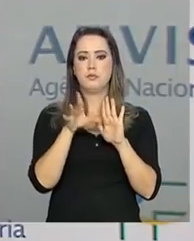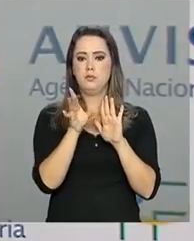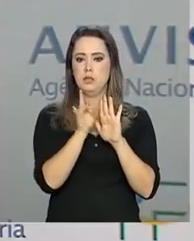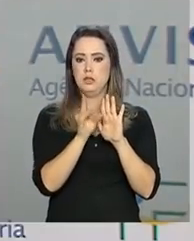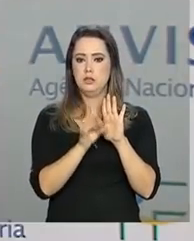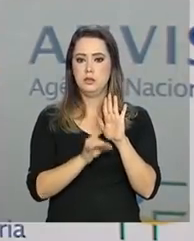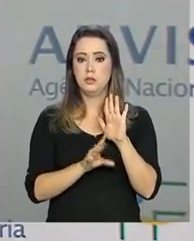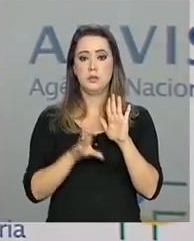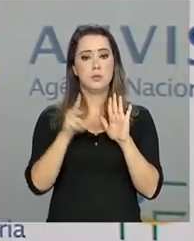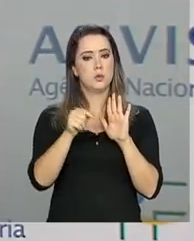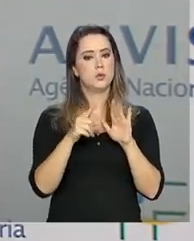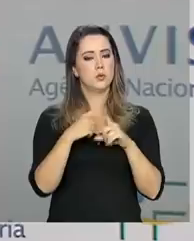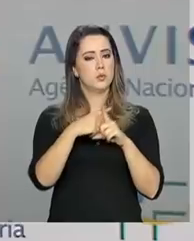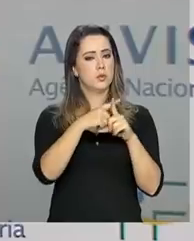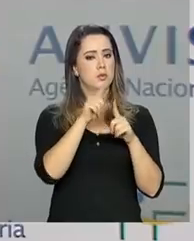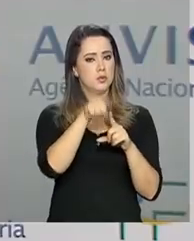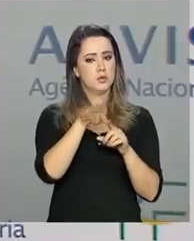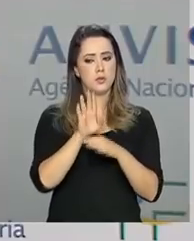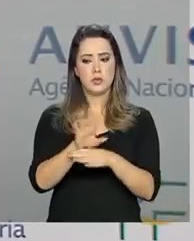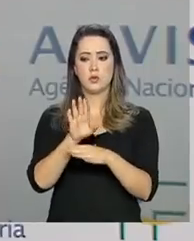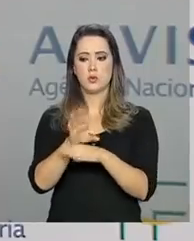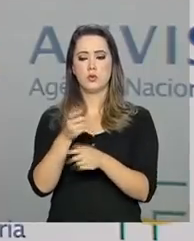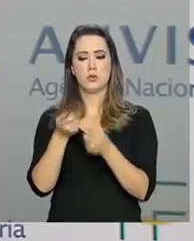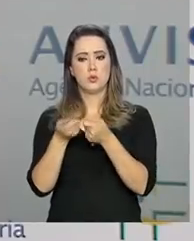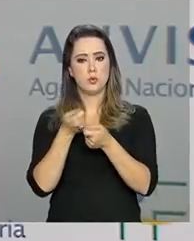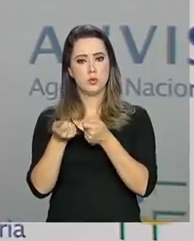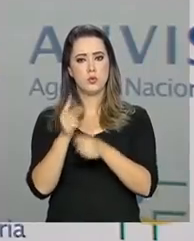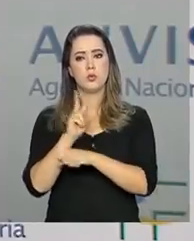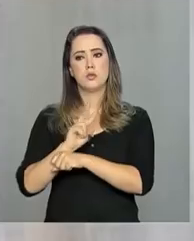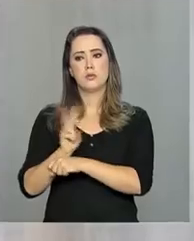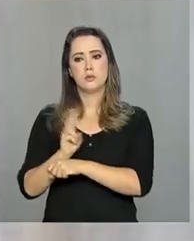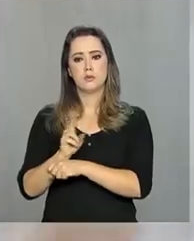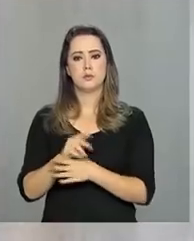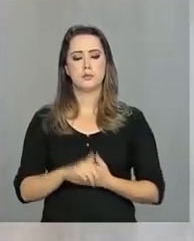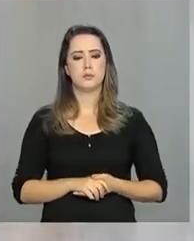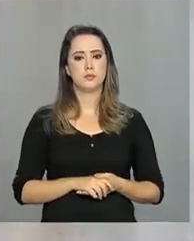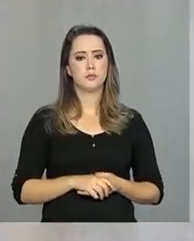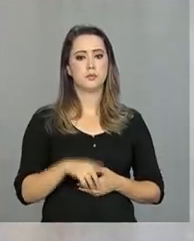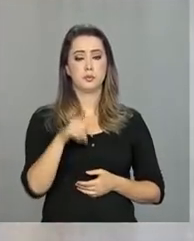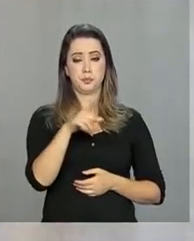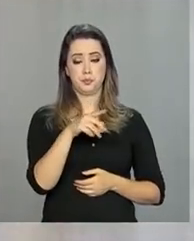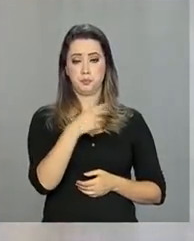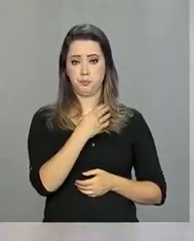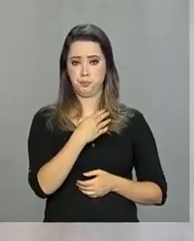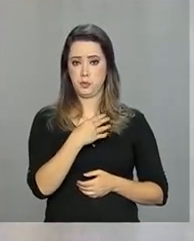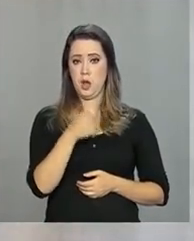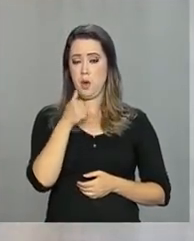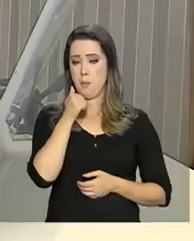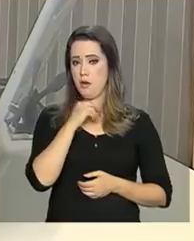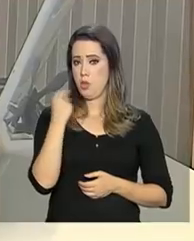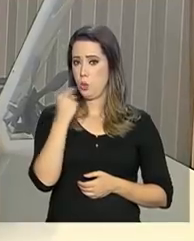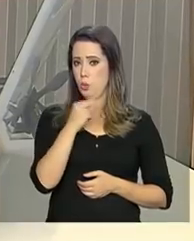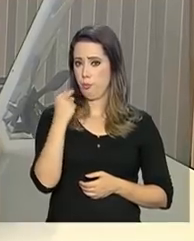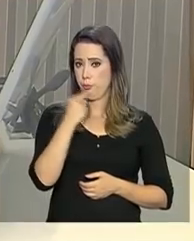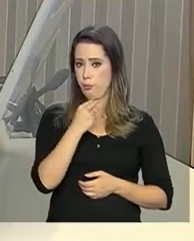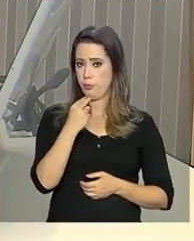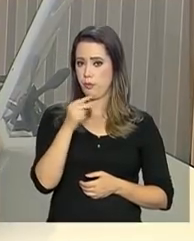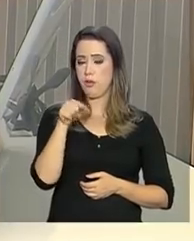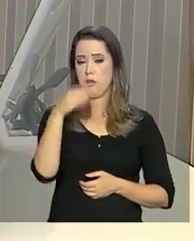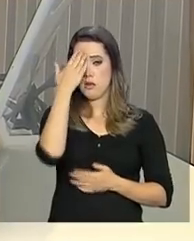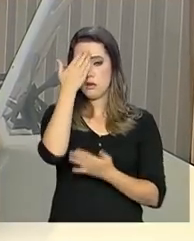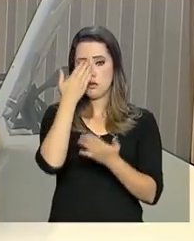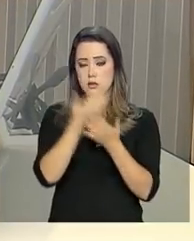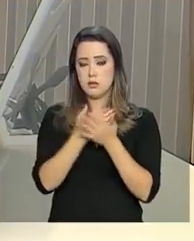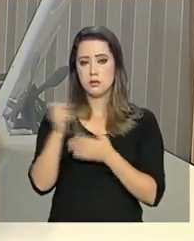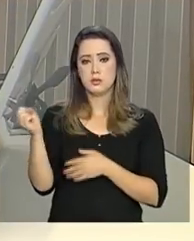positivas, vai ajudar muito na questão do gerenciamento e na fiscalização. Essa nutricionista acredita que a nova regulamentação vai trazer mais